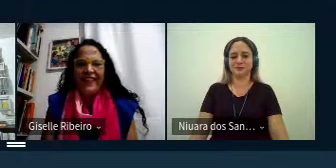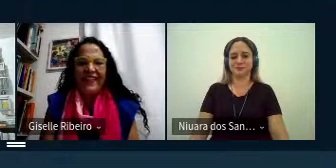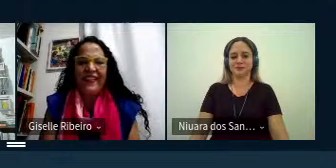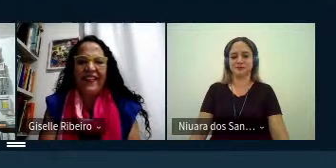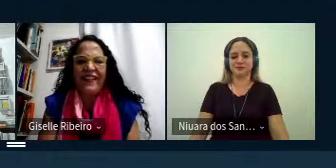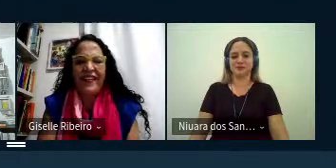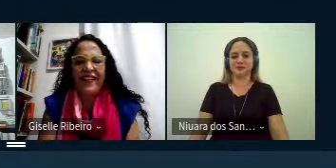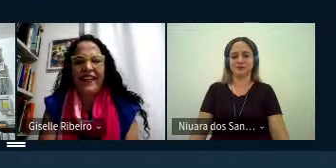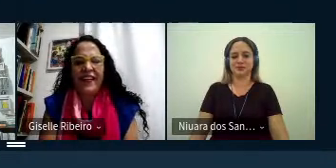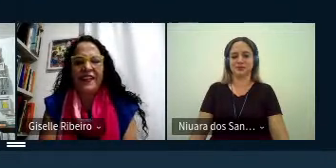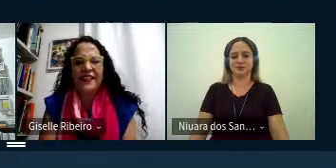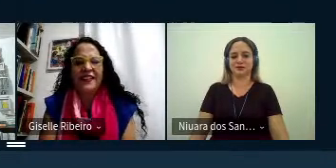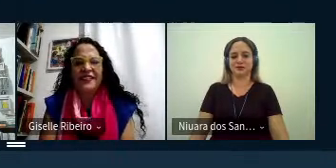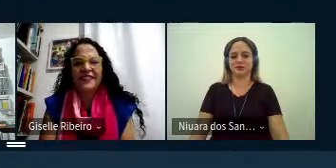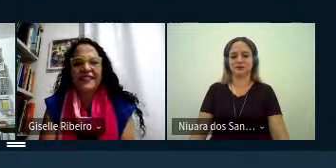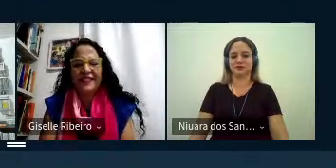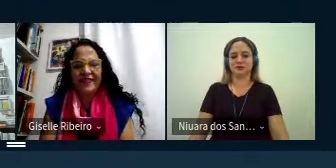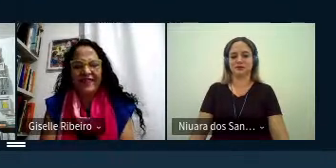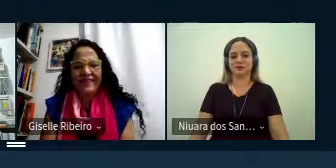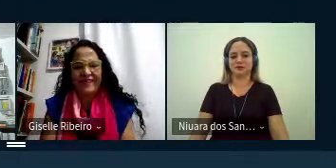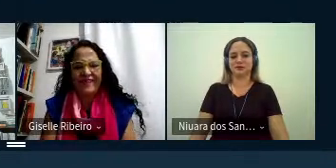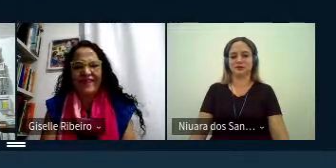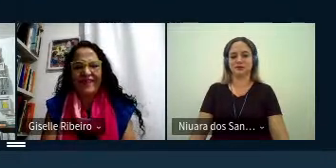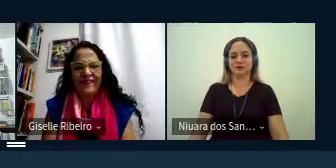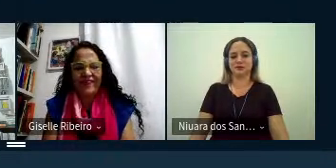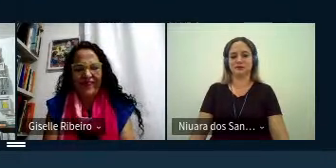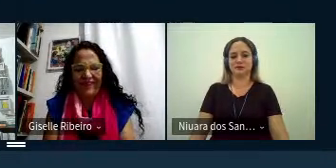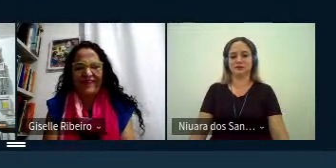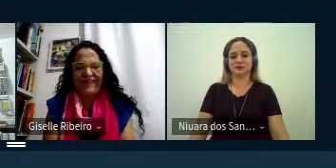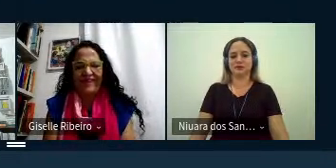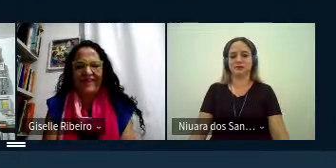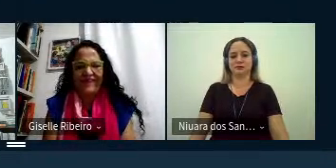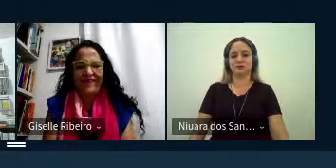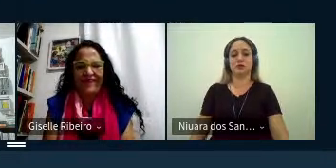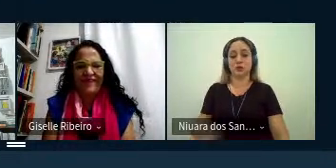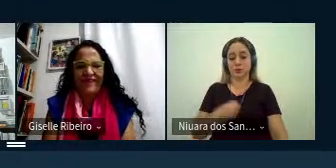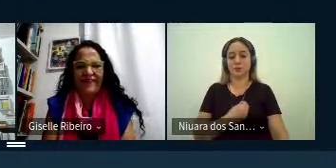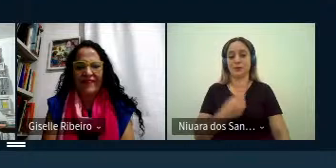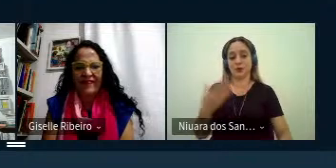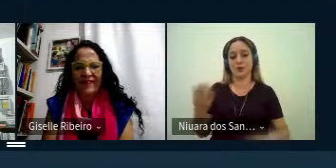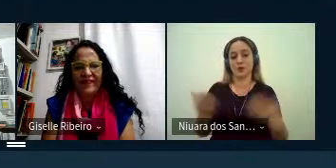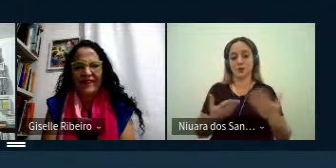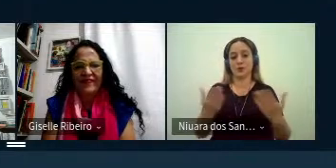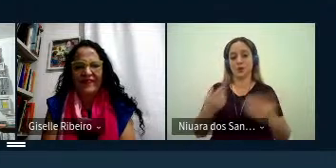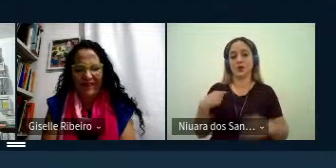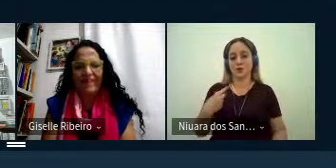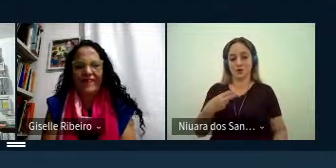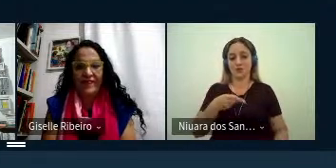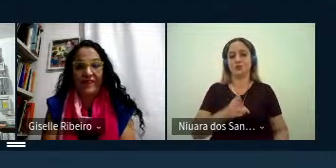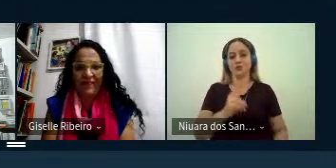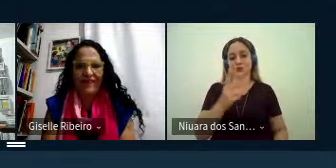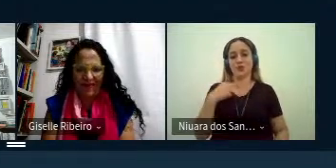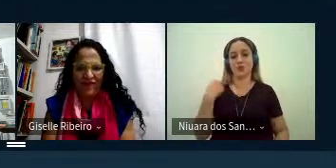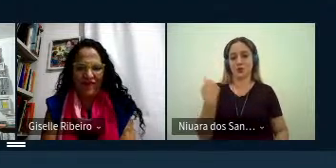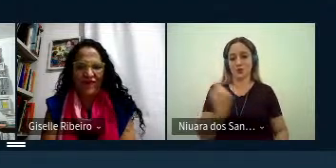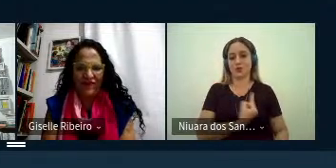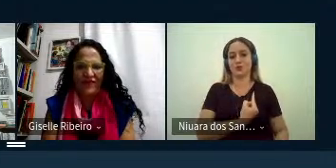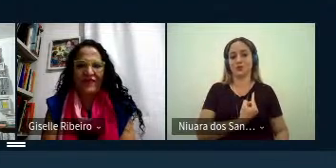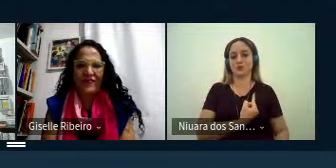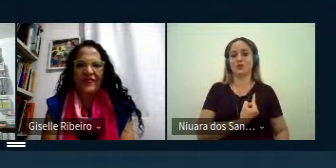a tua participação aqui conosco espero que vocês continuem conosco durante